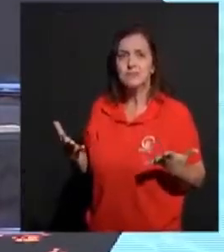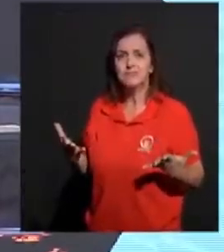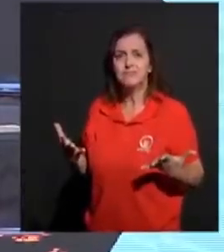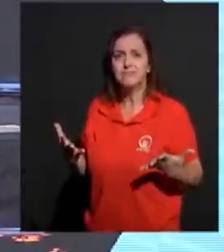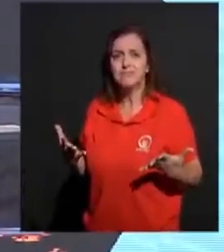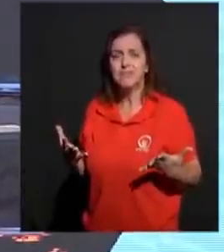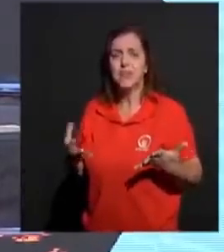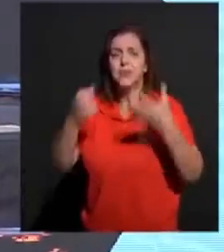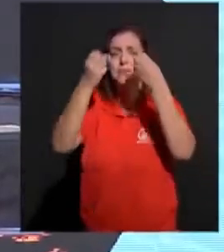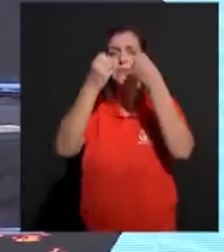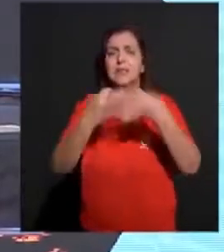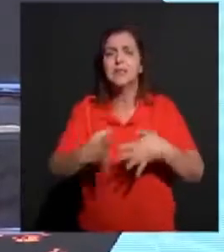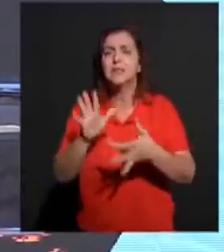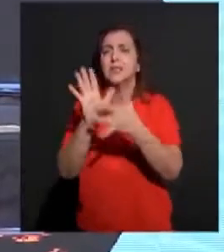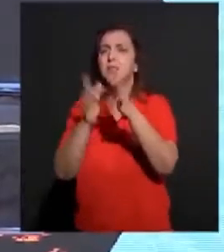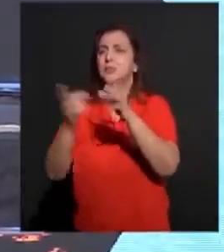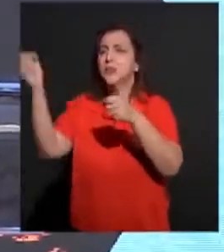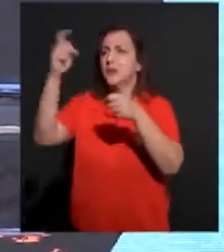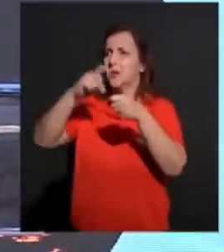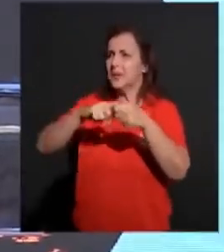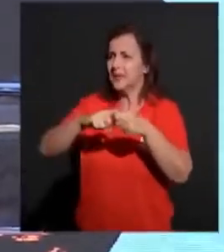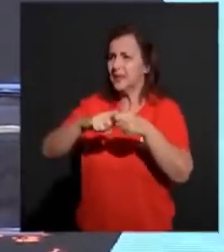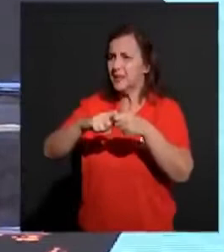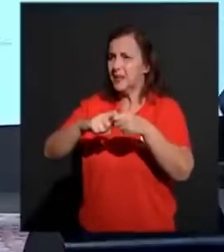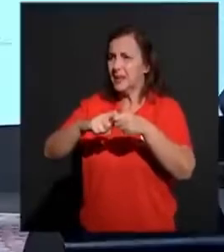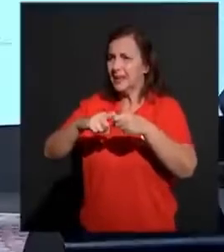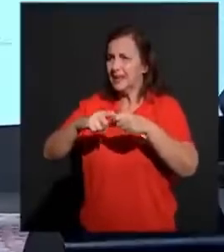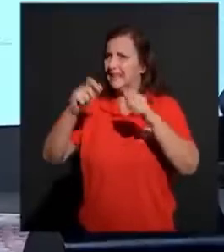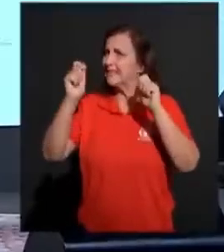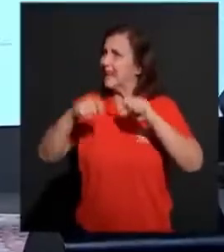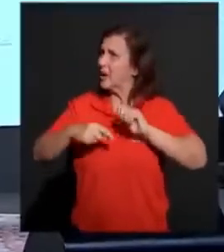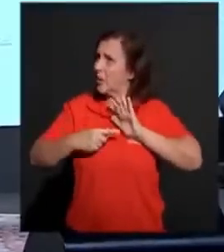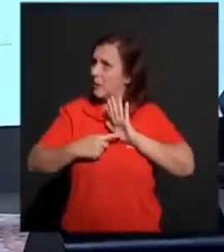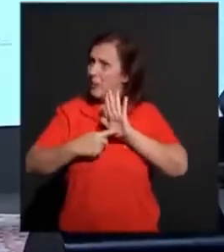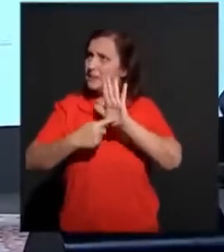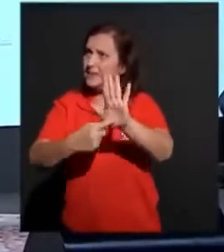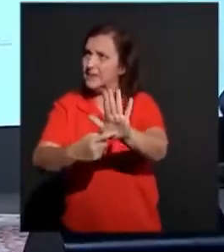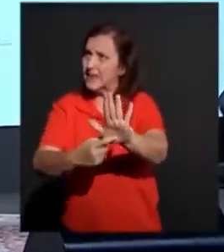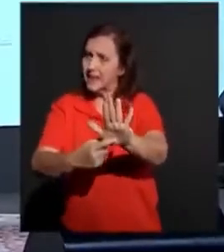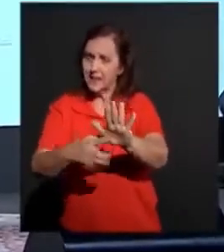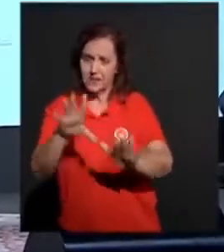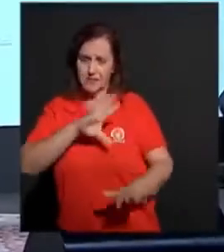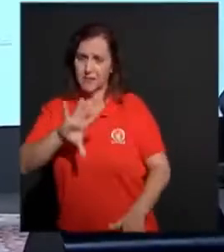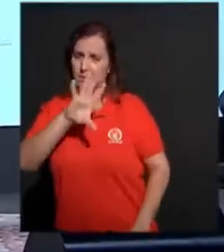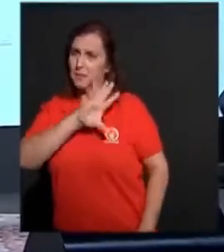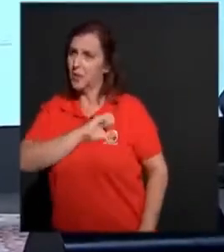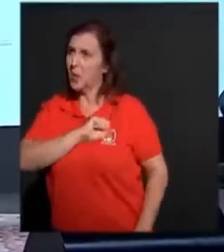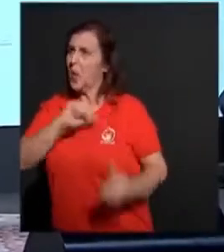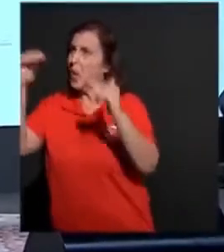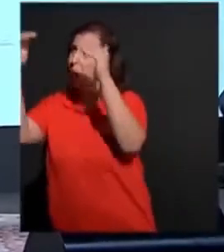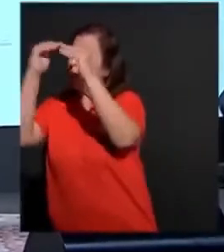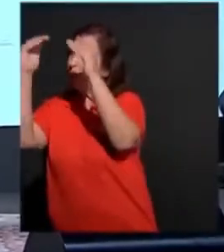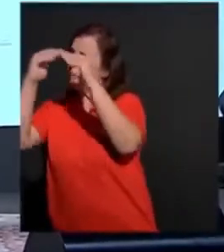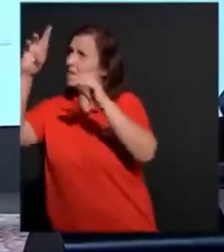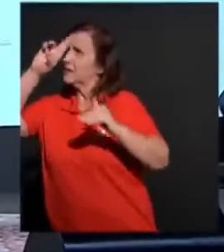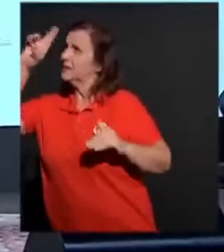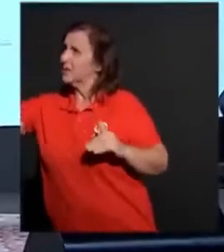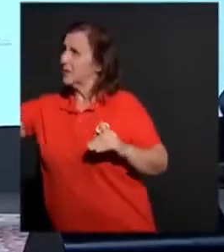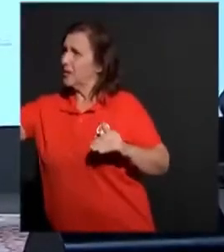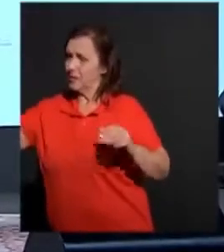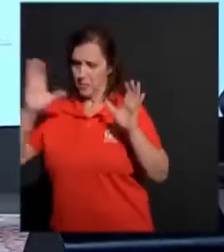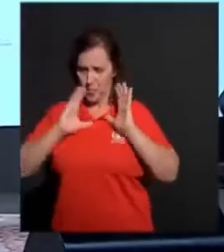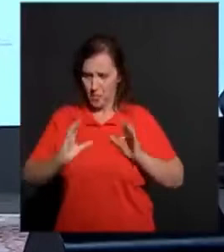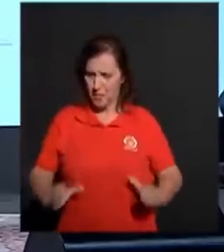falar da vinda do Senhor. As pessoas podem ver esse amor nas minhas atitudes. Será que as minhas atitudes estão demonstrando.